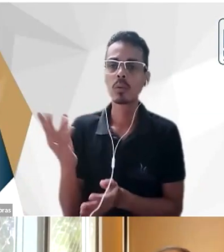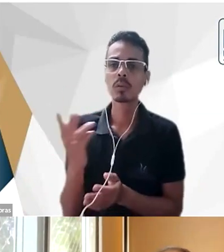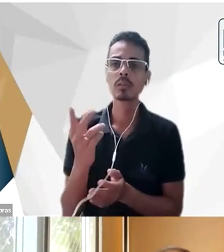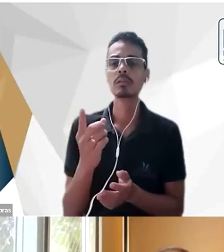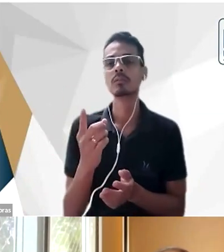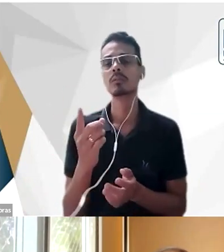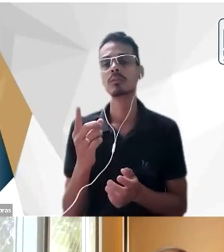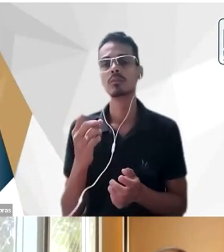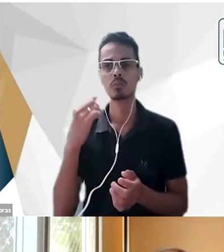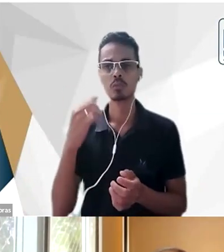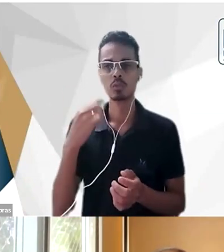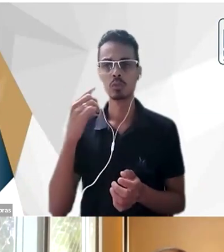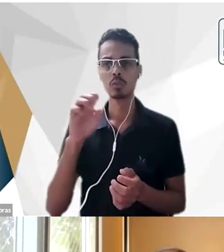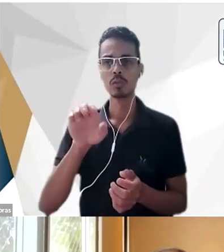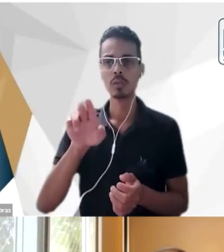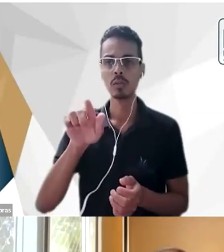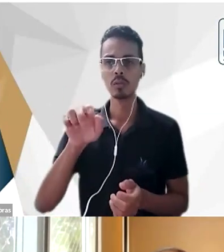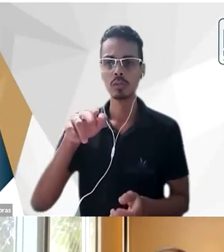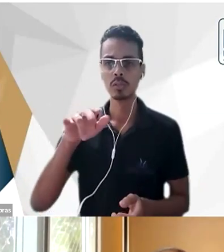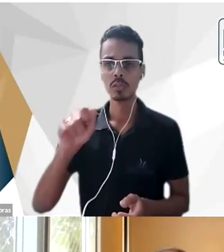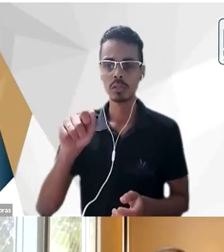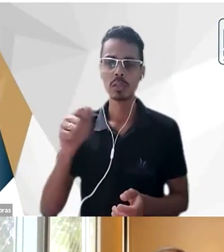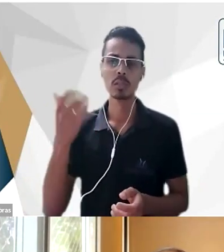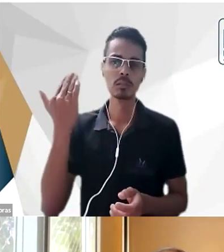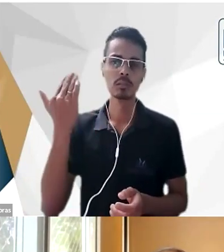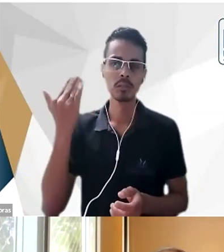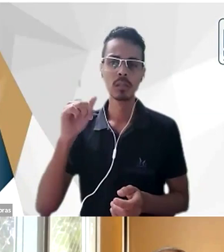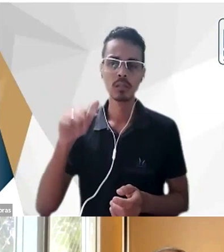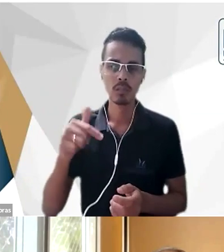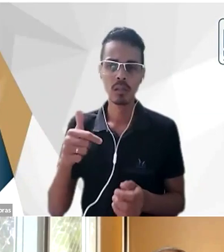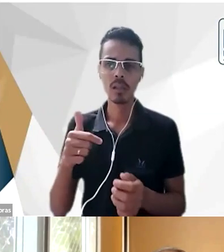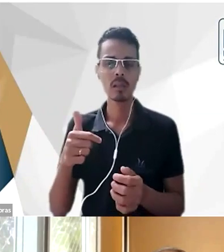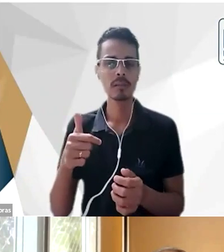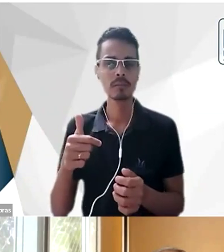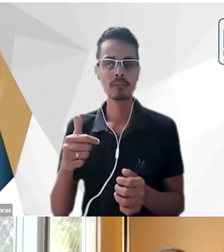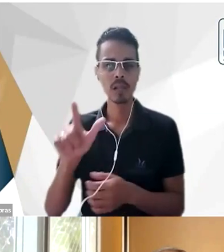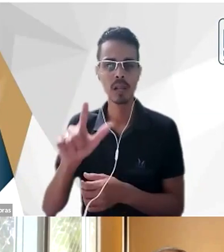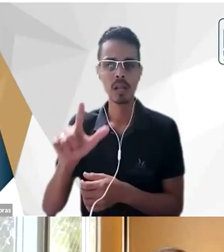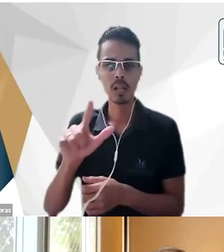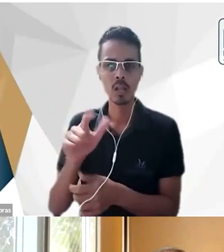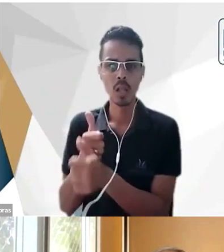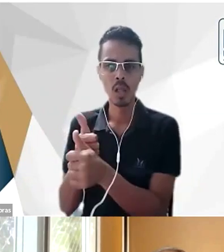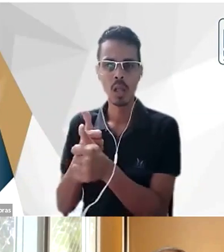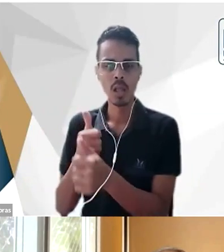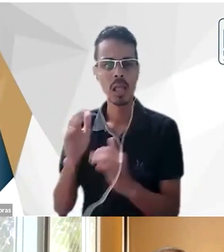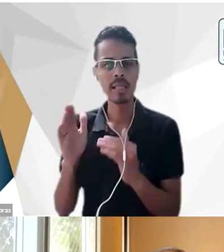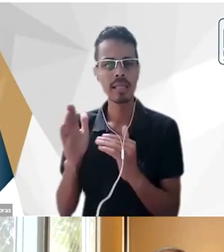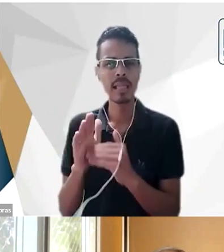eugenia mas que era uma literatura muito corrente na época e livros até a década de 1940 mais ou menos